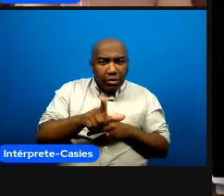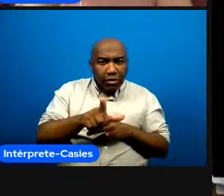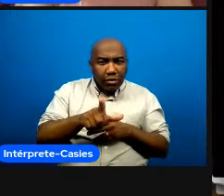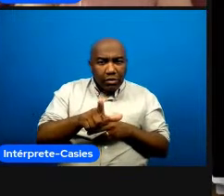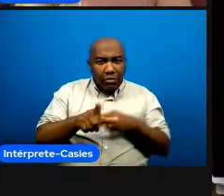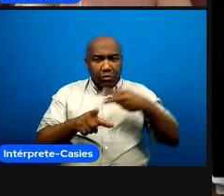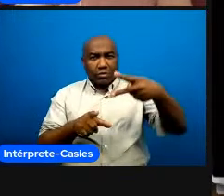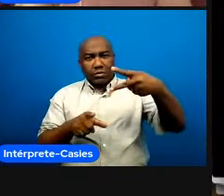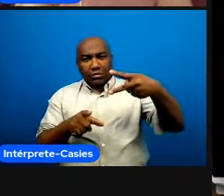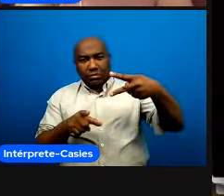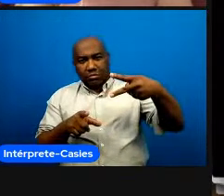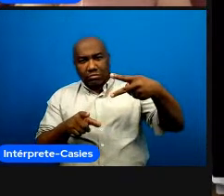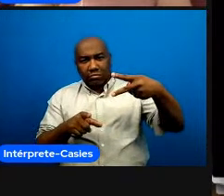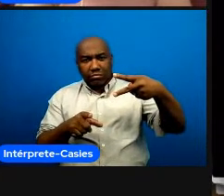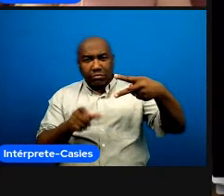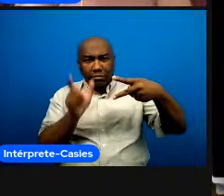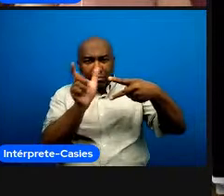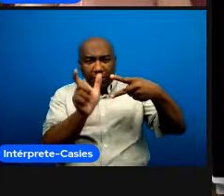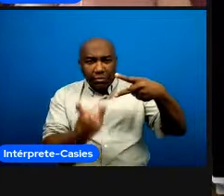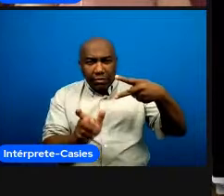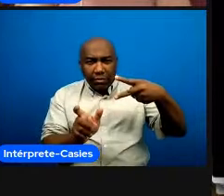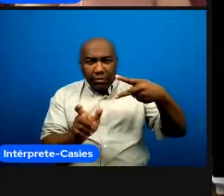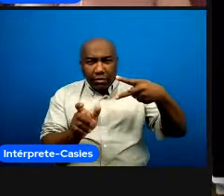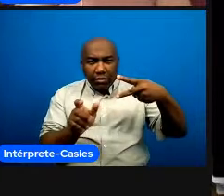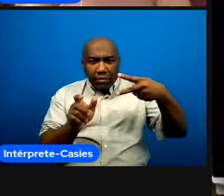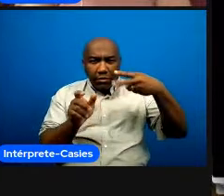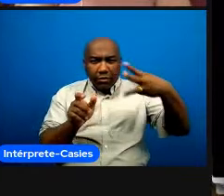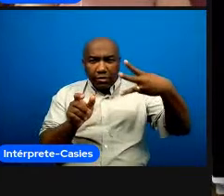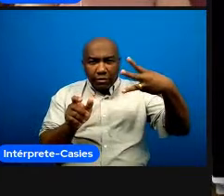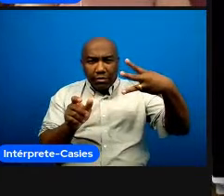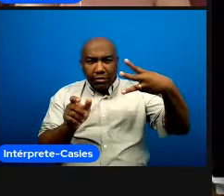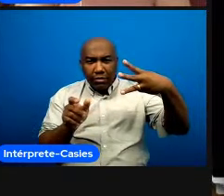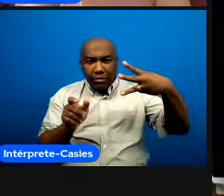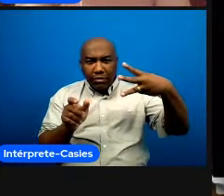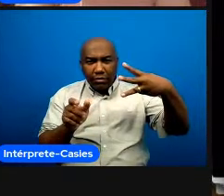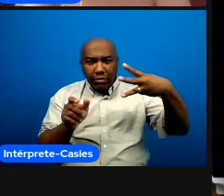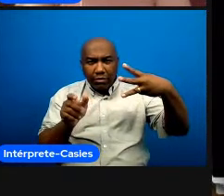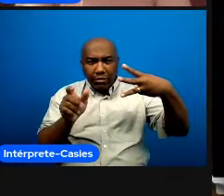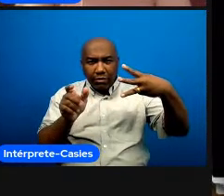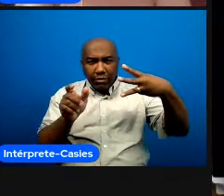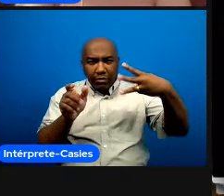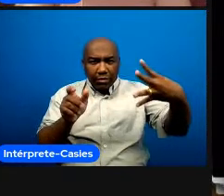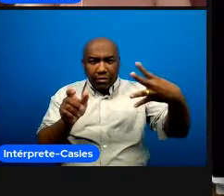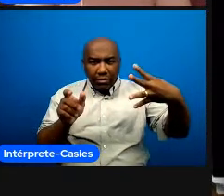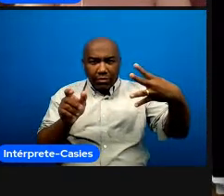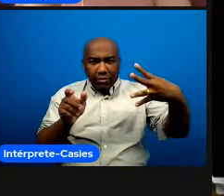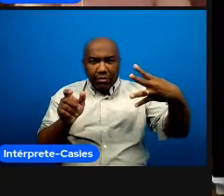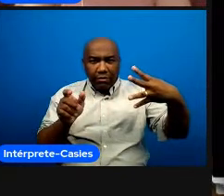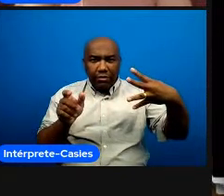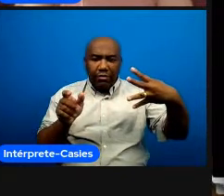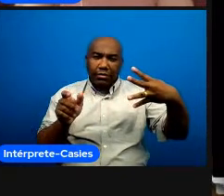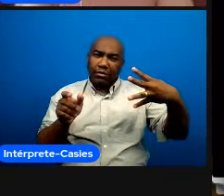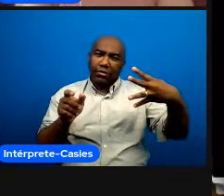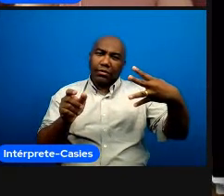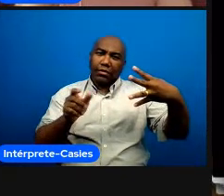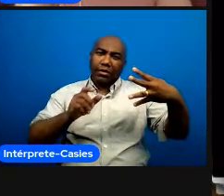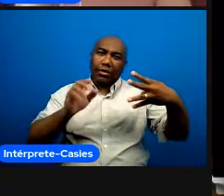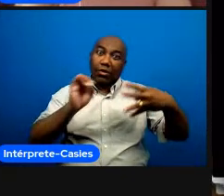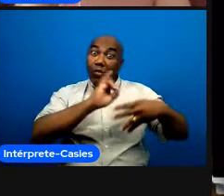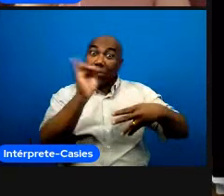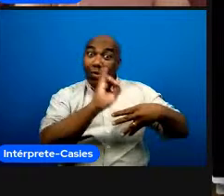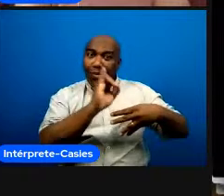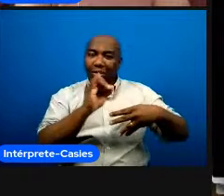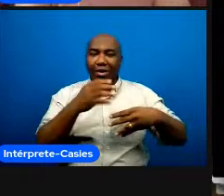ah gente quem aqui está dando aula online vocês sabem o que é essa sensação você fica lá se sentindo sozinho abandonado aí de repente alguém